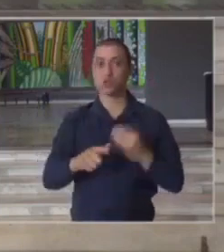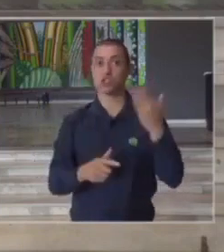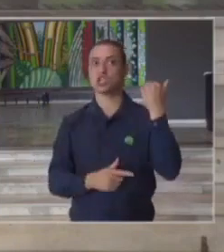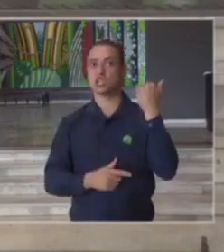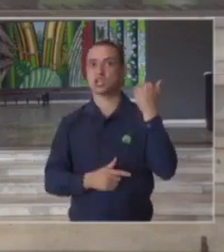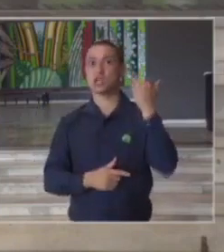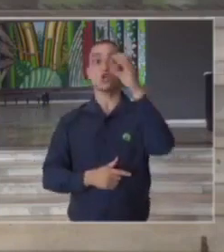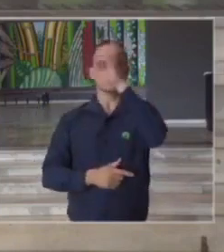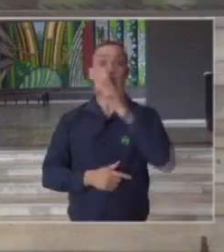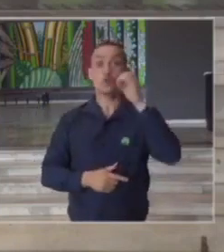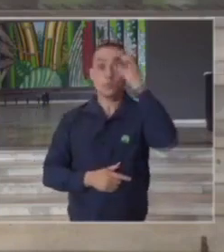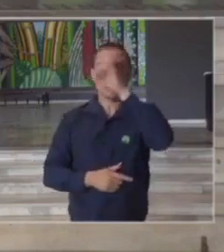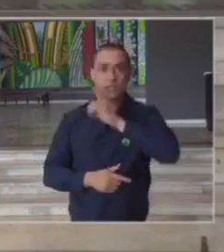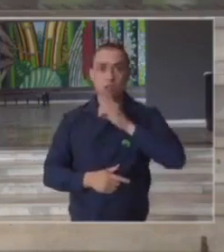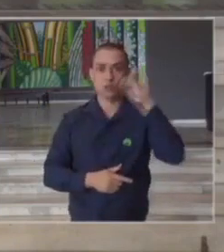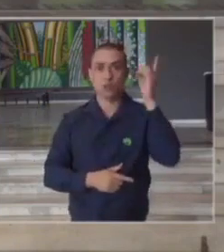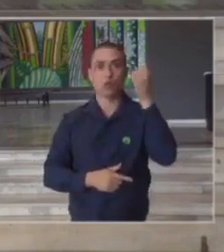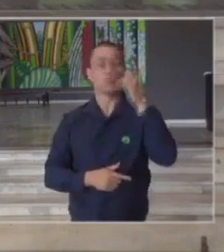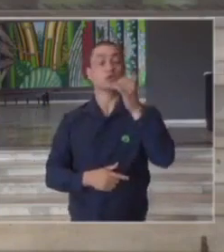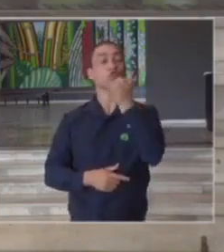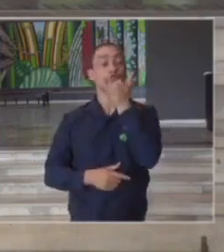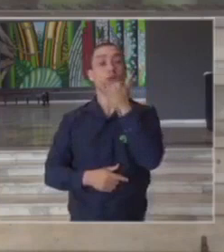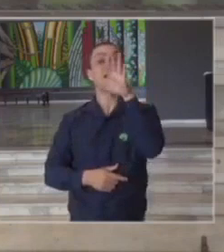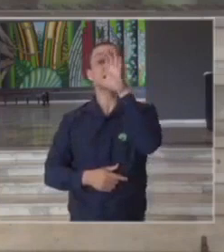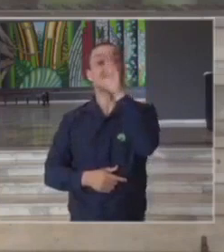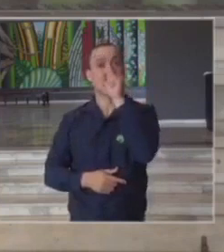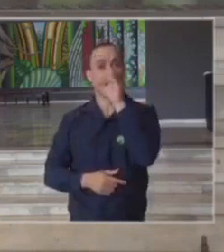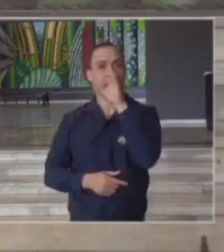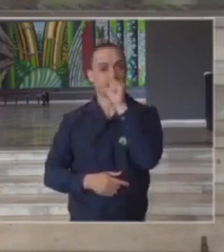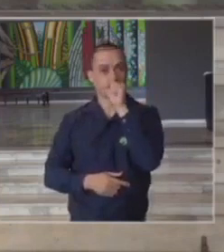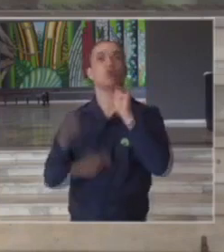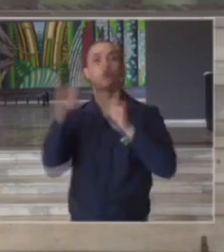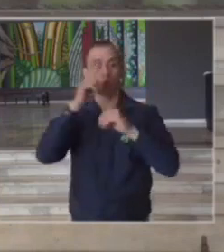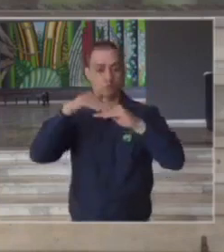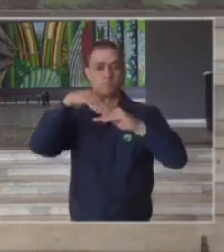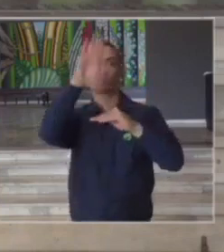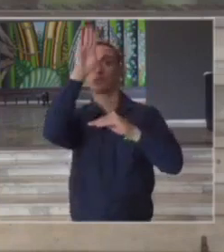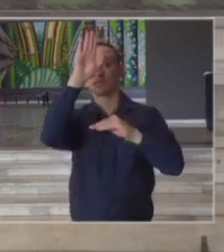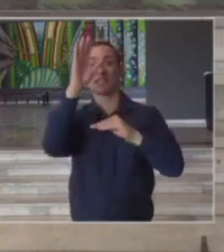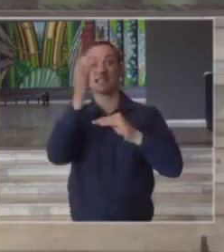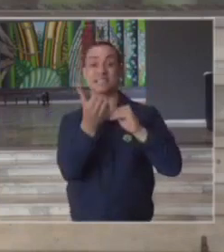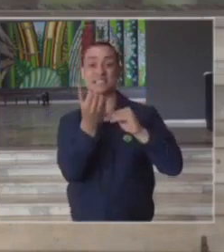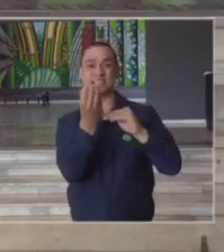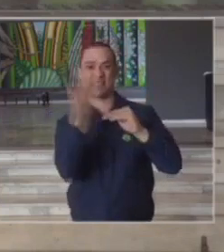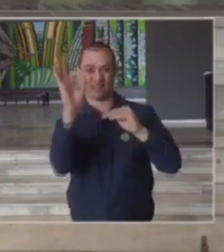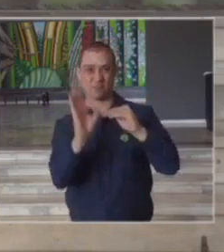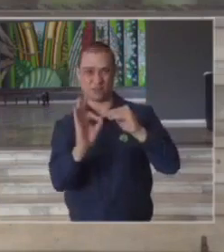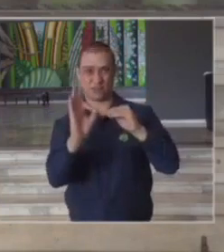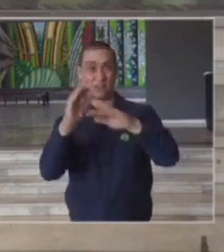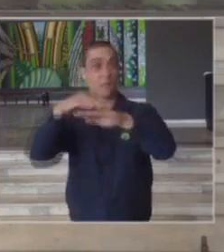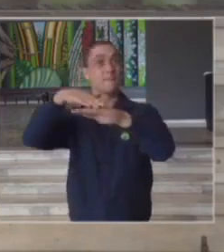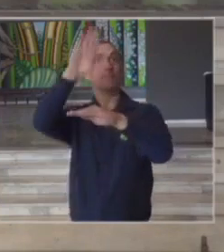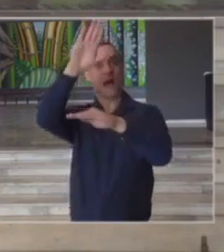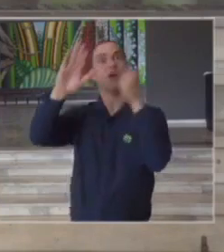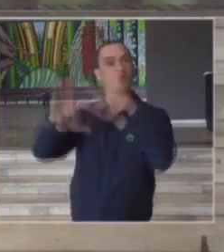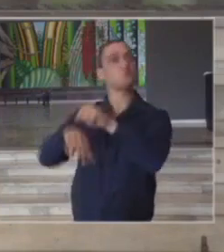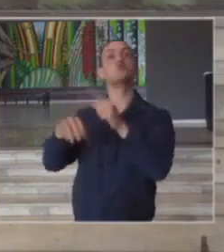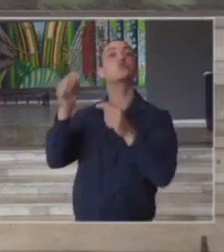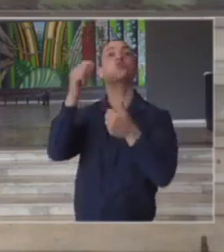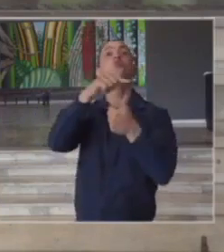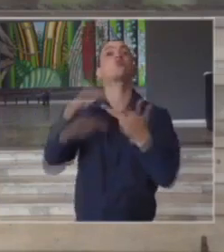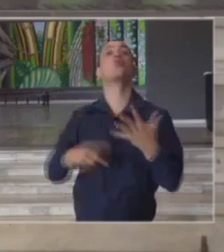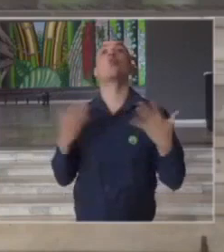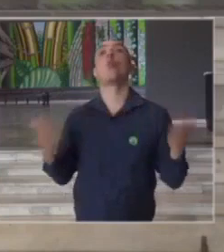no domingo perdão no sábado alcançaram índices superiores a 60%